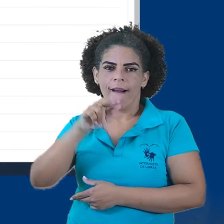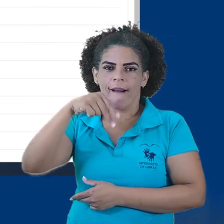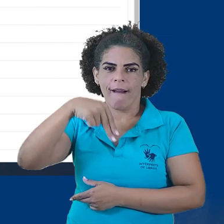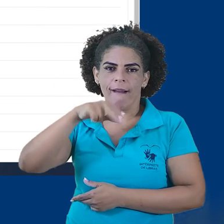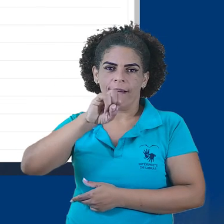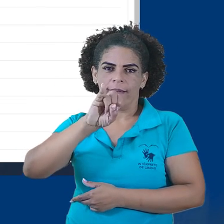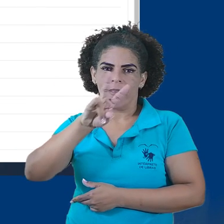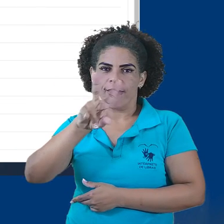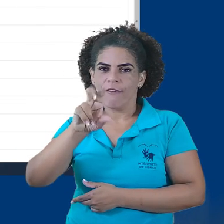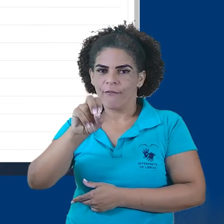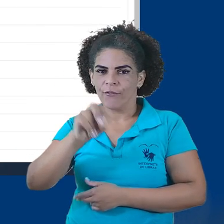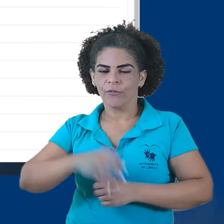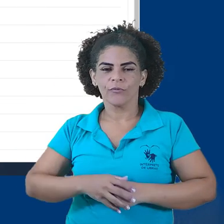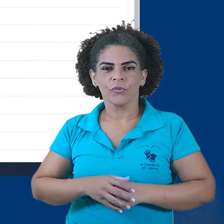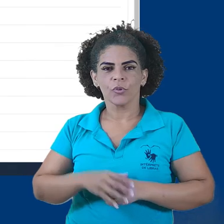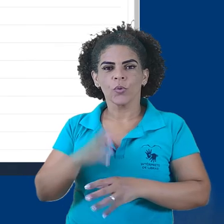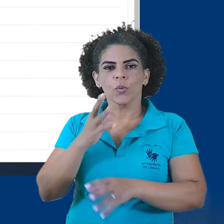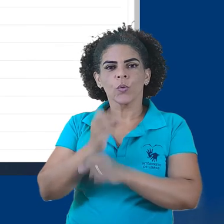arquivo.